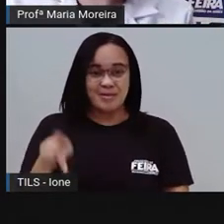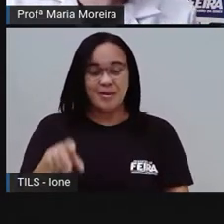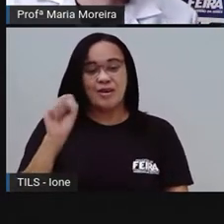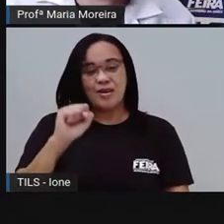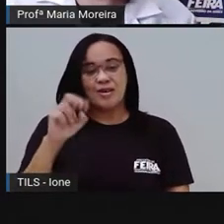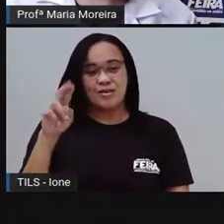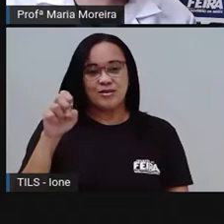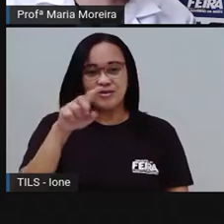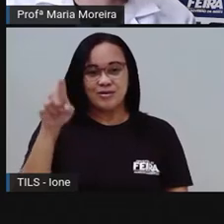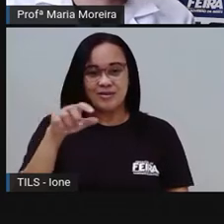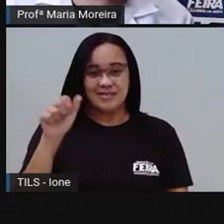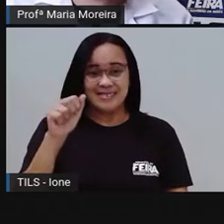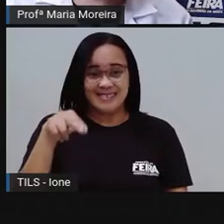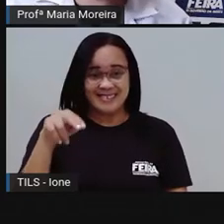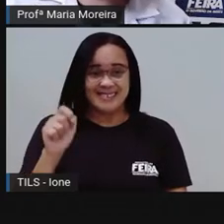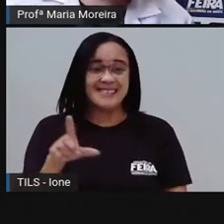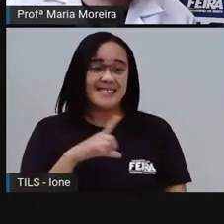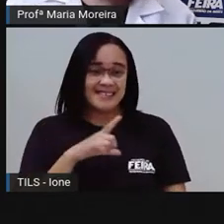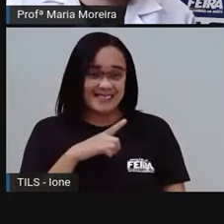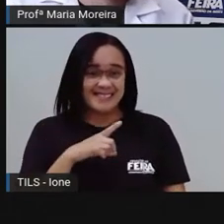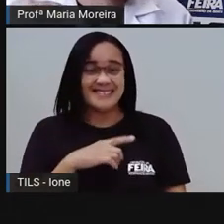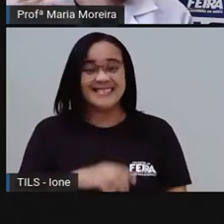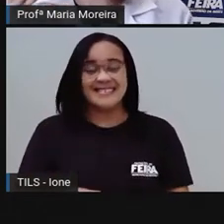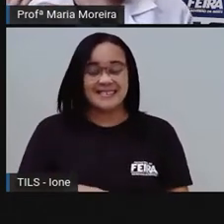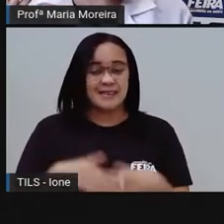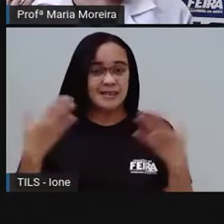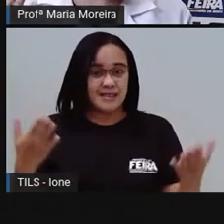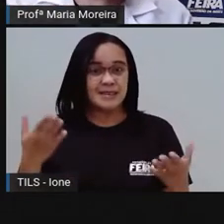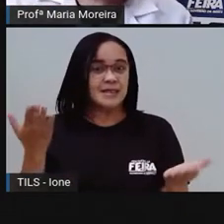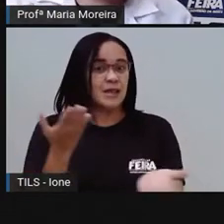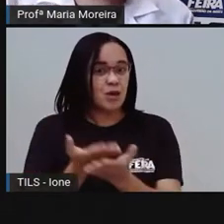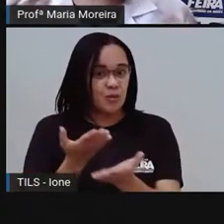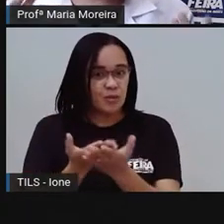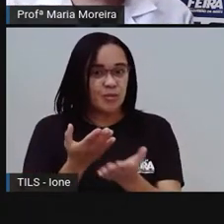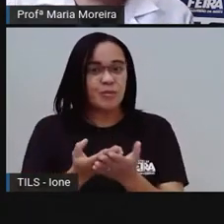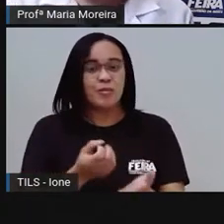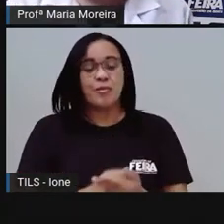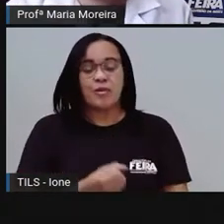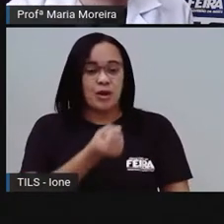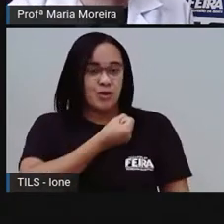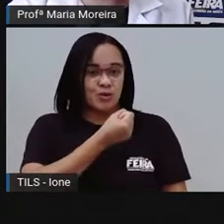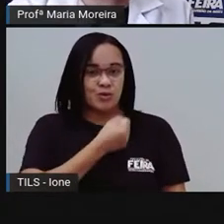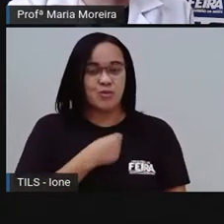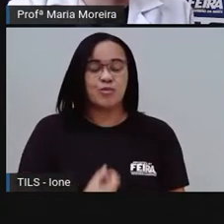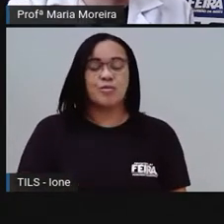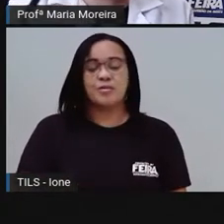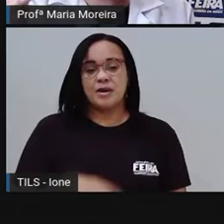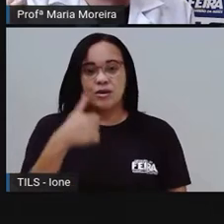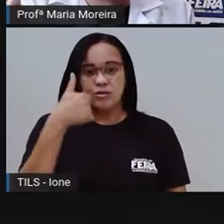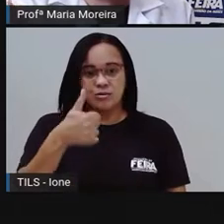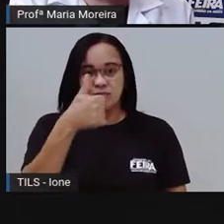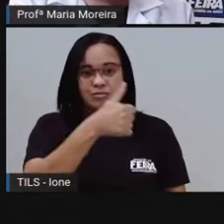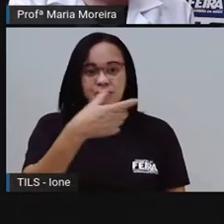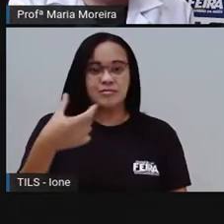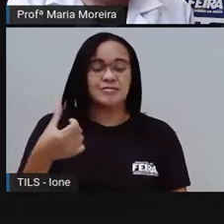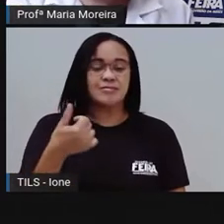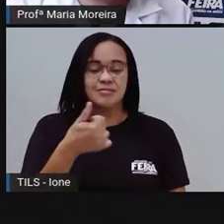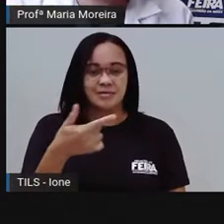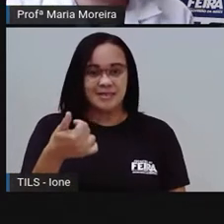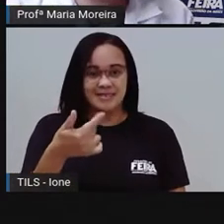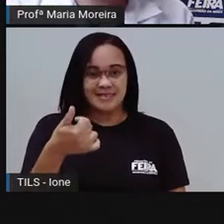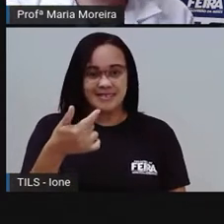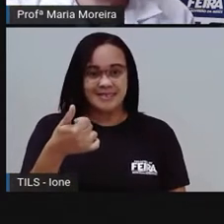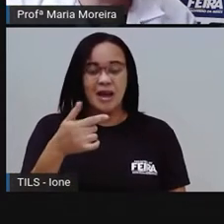Vamos lá, nossa aula de número 116 e vamos hoje apenas elaborar e resolver problemas com a minha canecinha